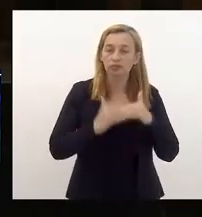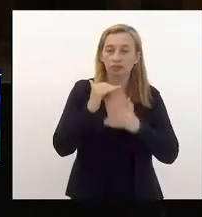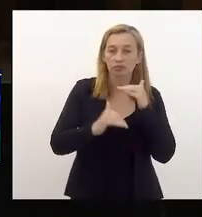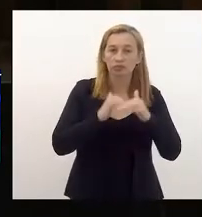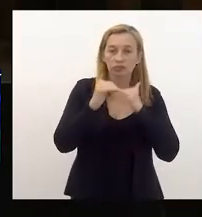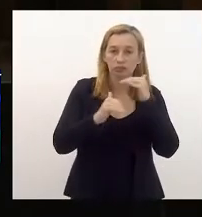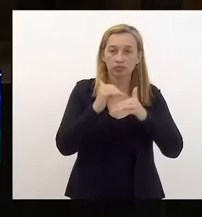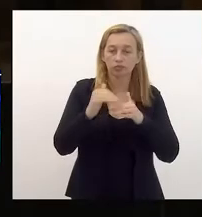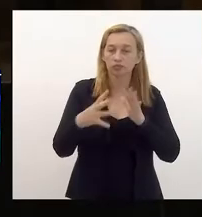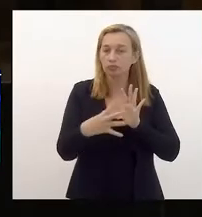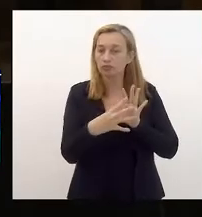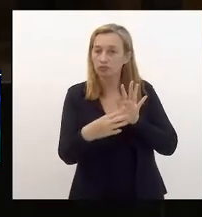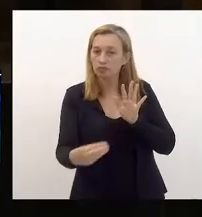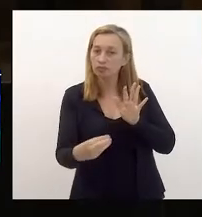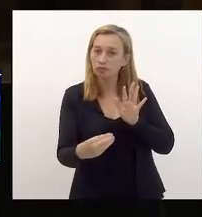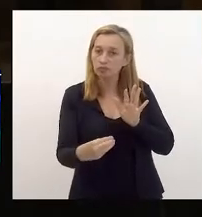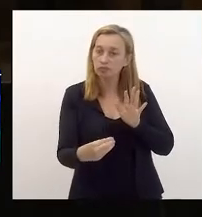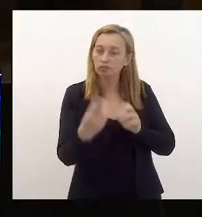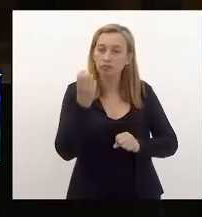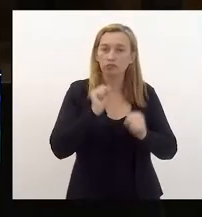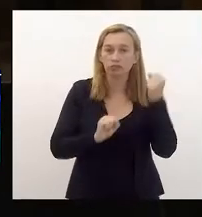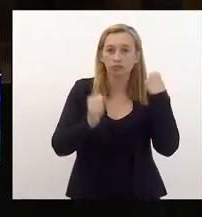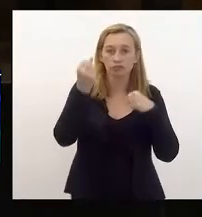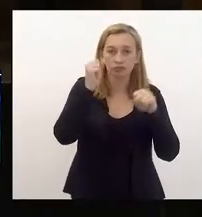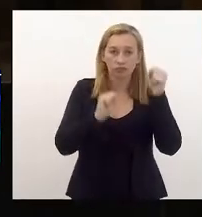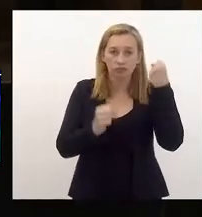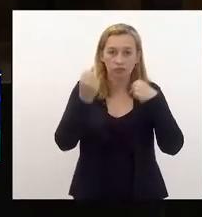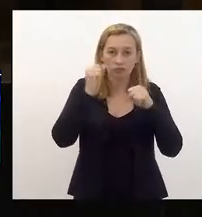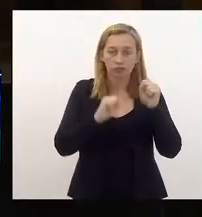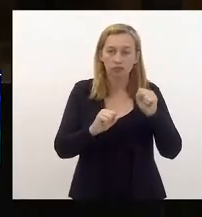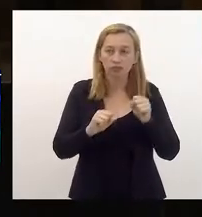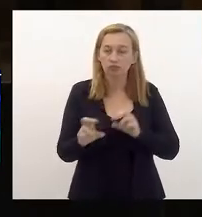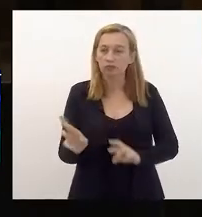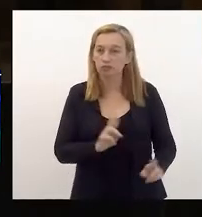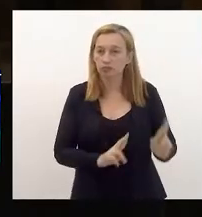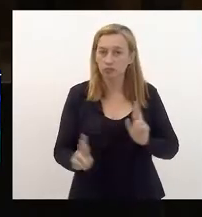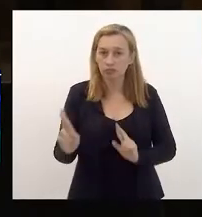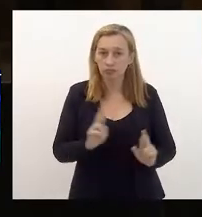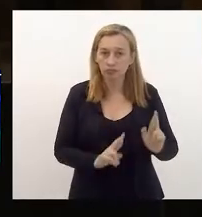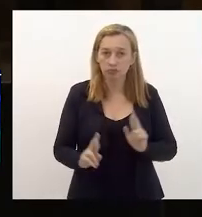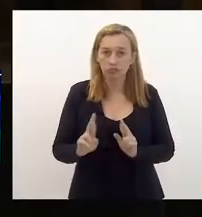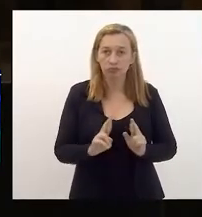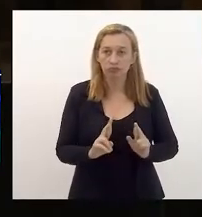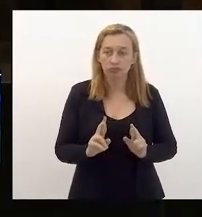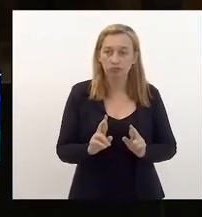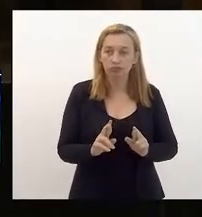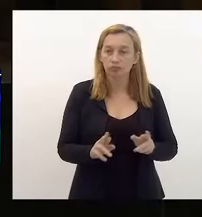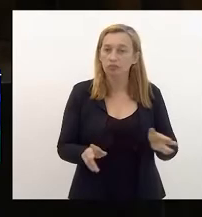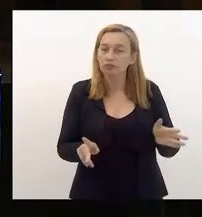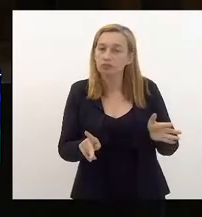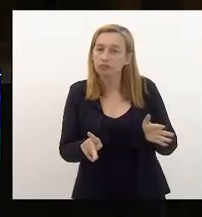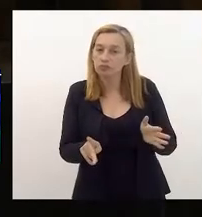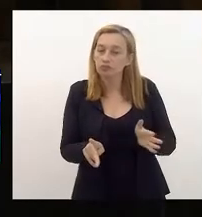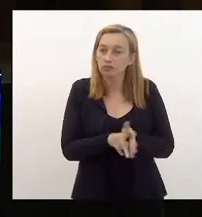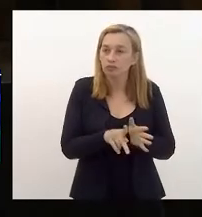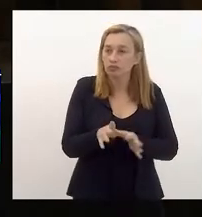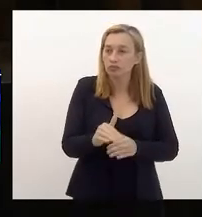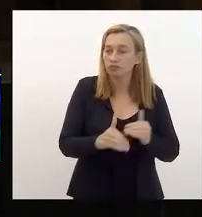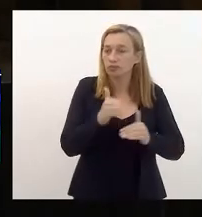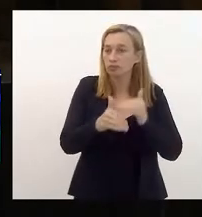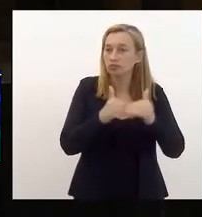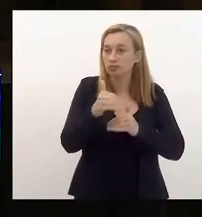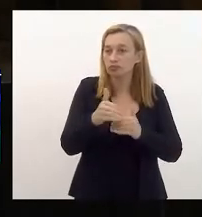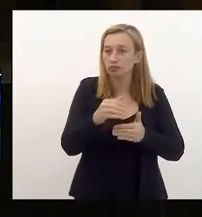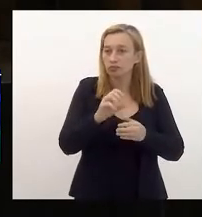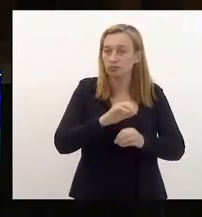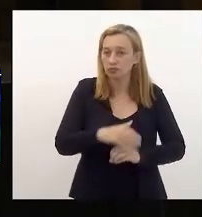um modelo de industrialização que esteja relacionado com projetos de desenvolvimento ambientalmente